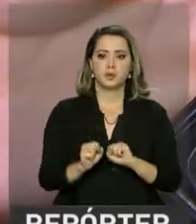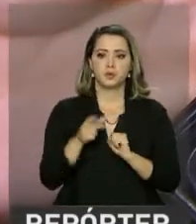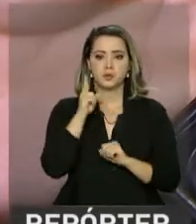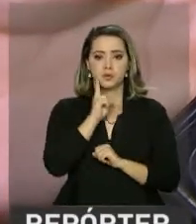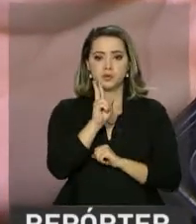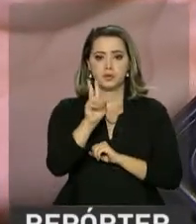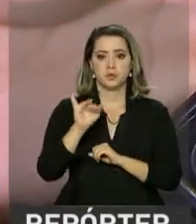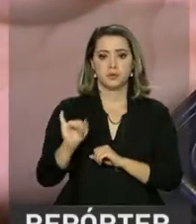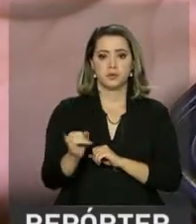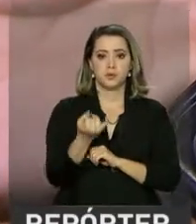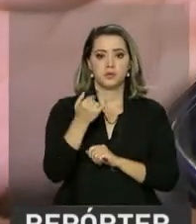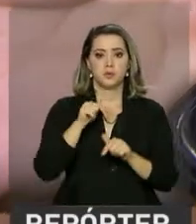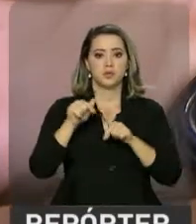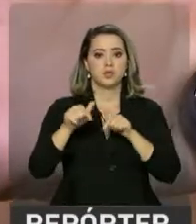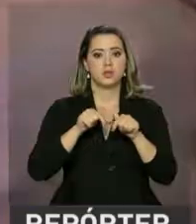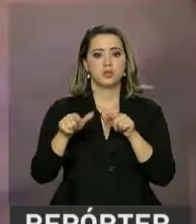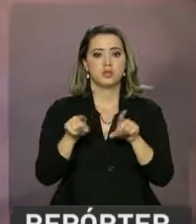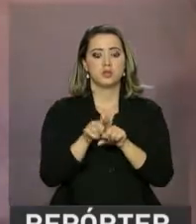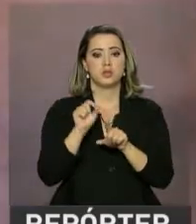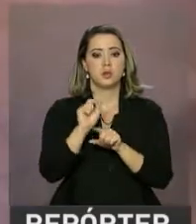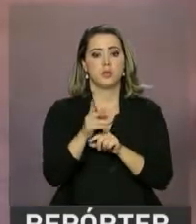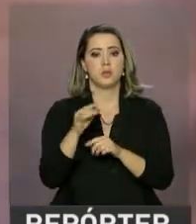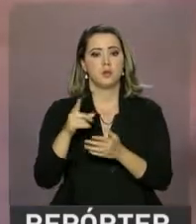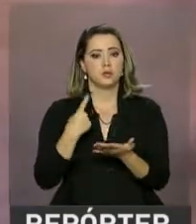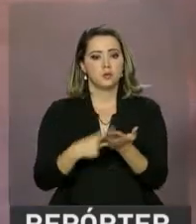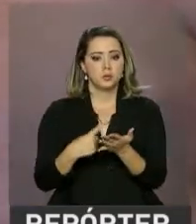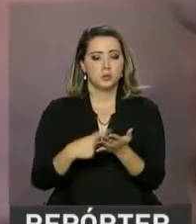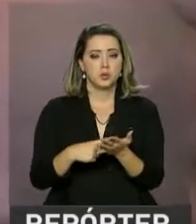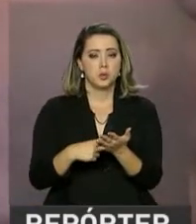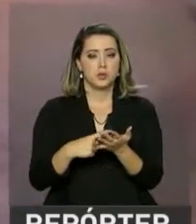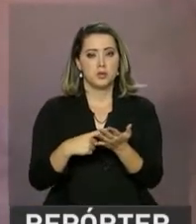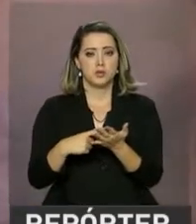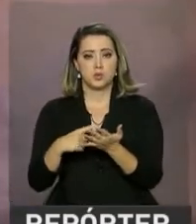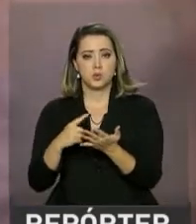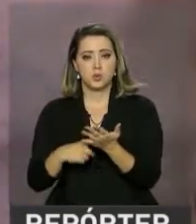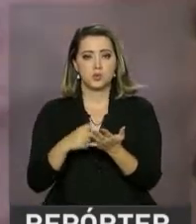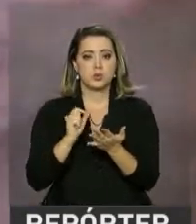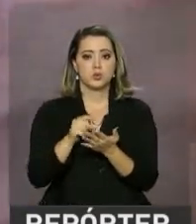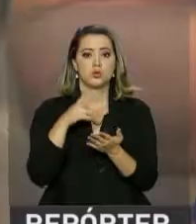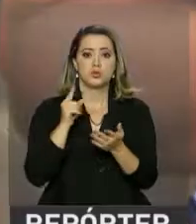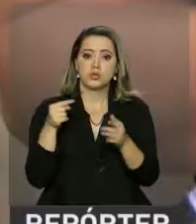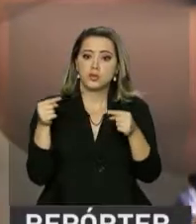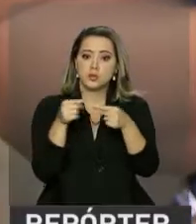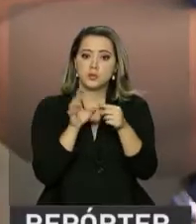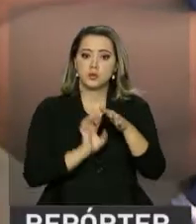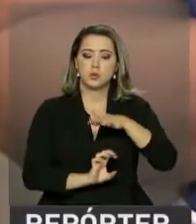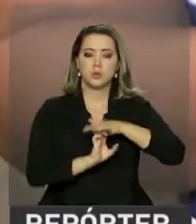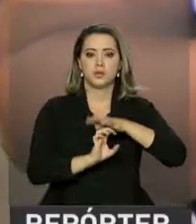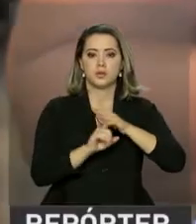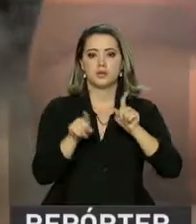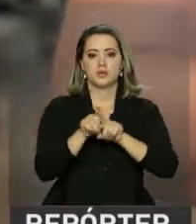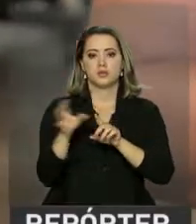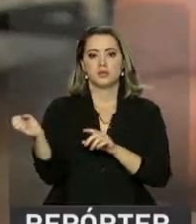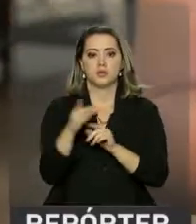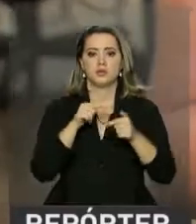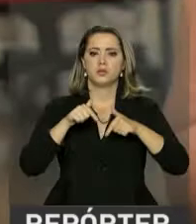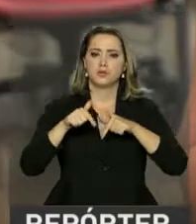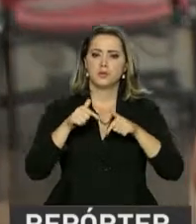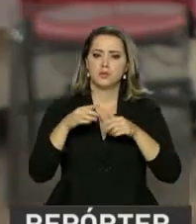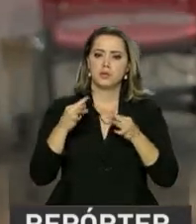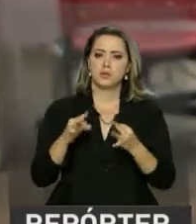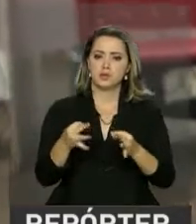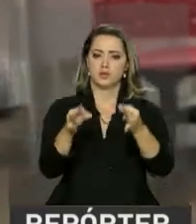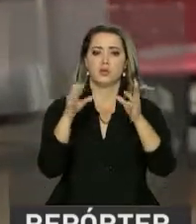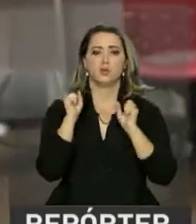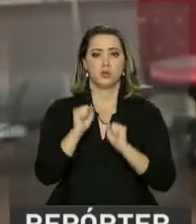acessar as oportunidades de emprego e agendar entrevista diretamente com o empregador. Para ela, a nova tecnologia vai